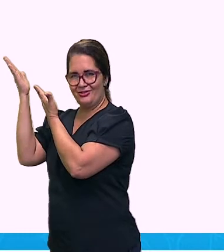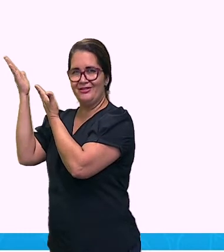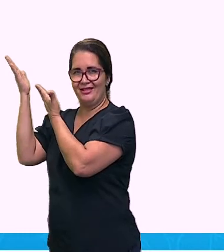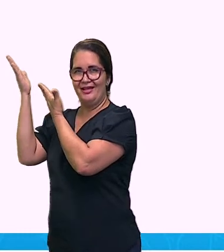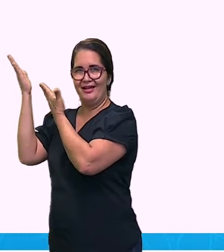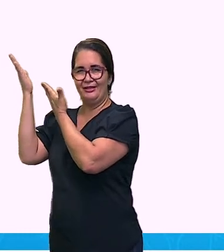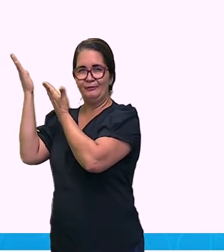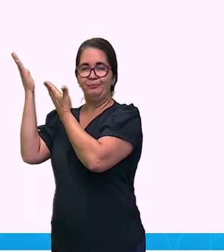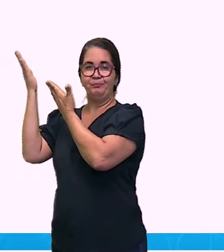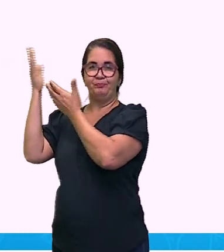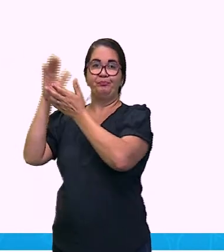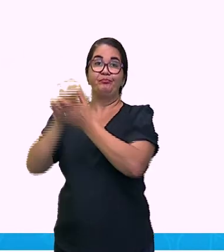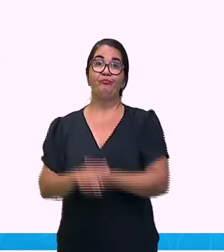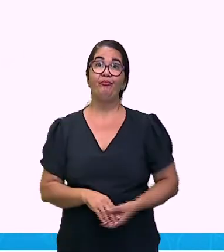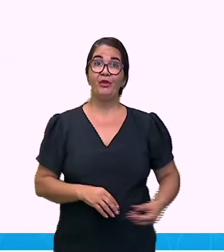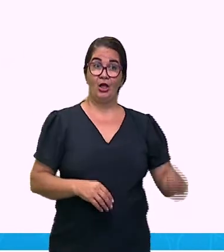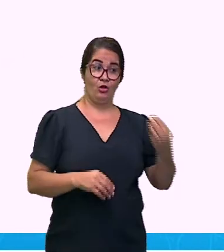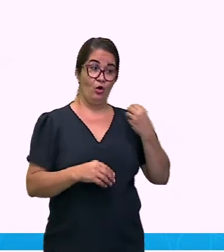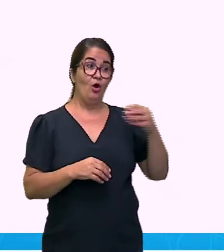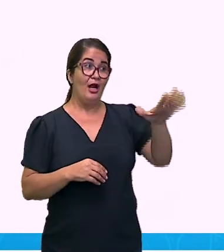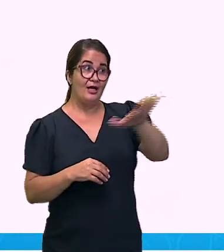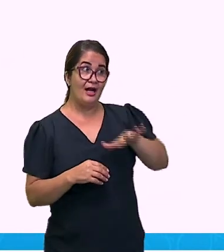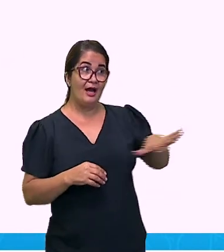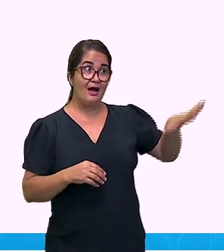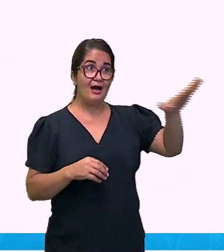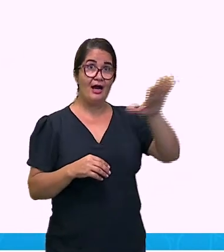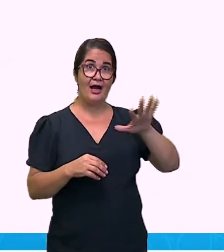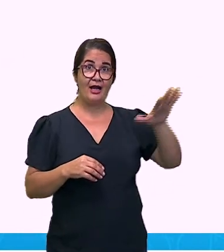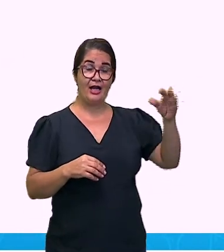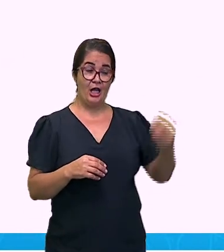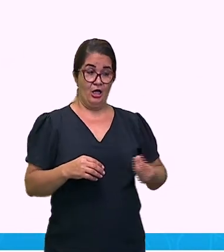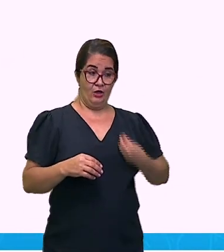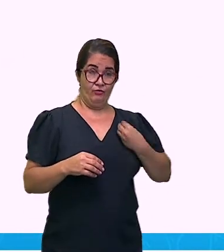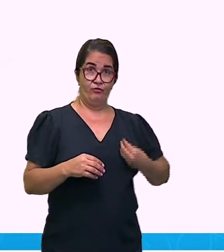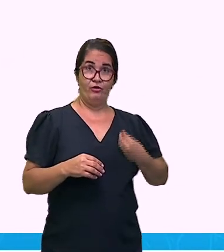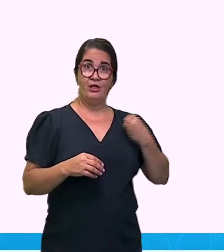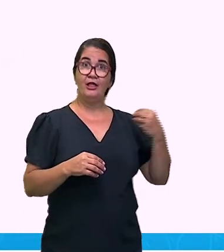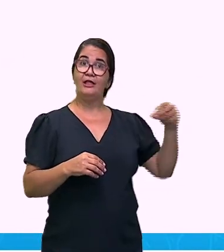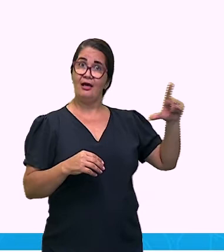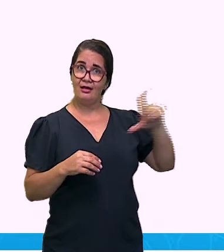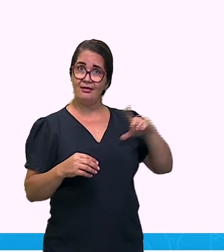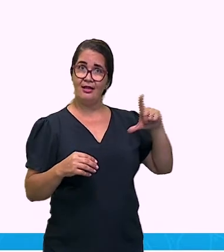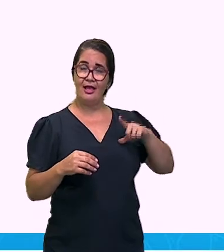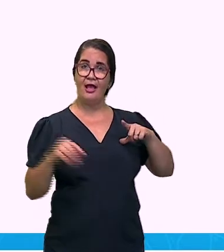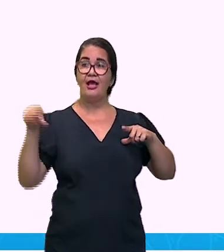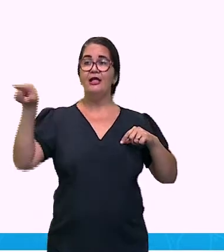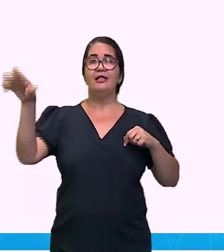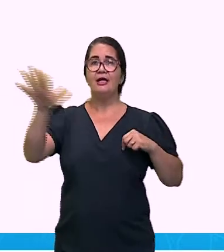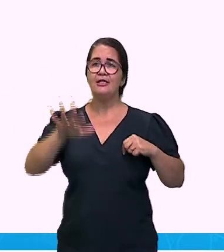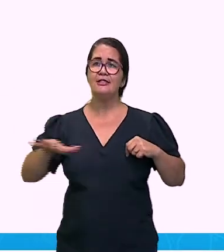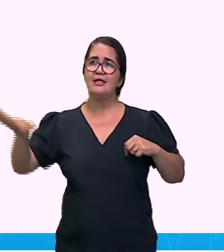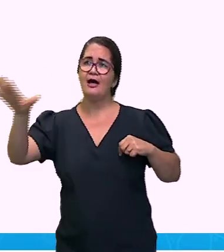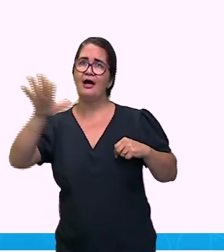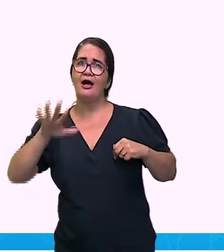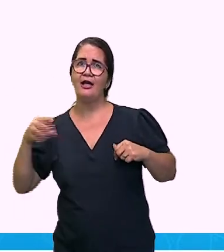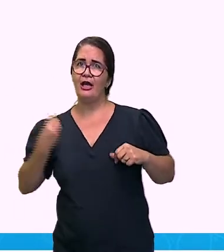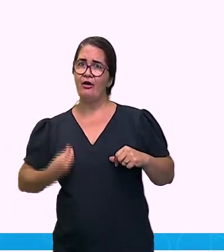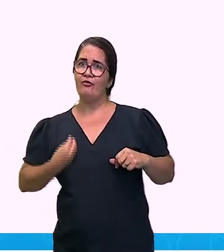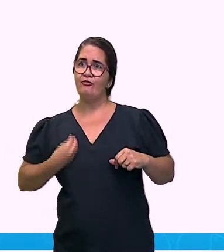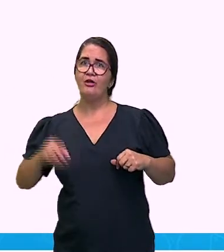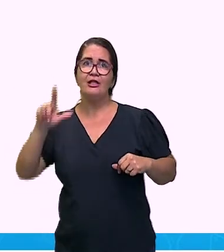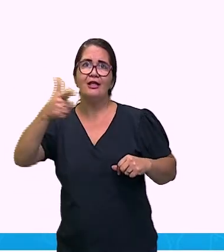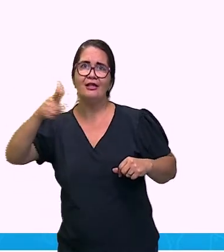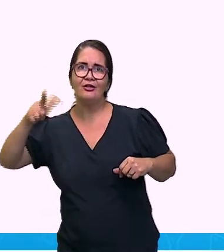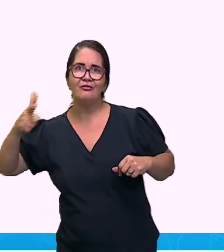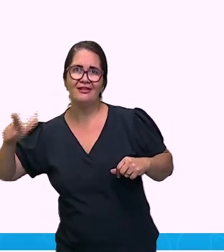ecológico, nós vamos ter um ambiente estável, equilibrado. Nós vamos ter